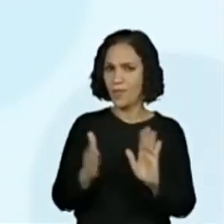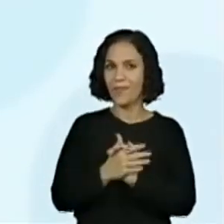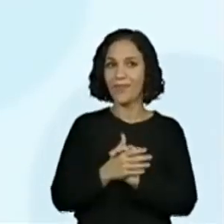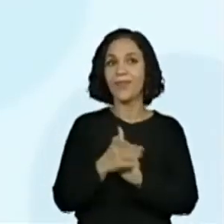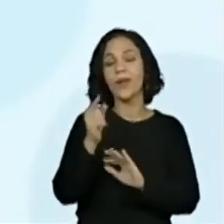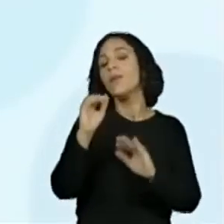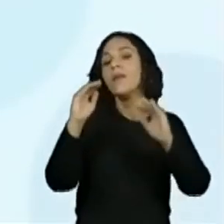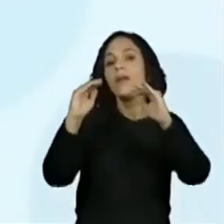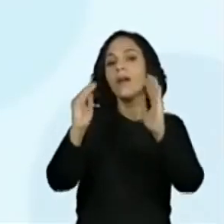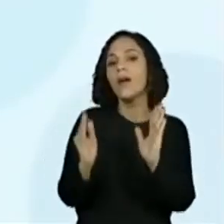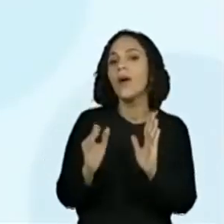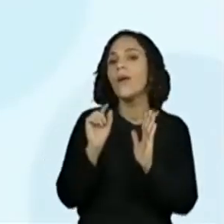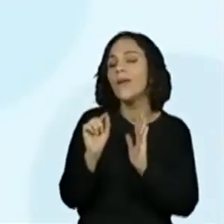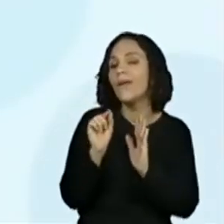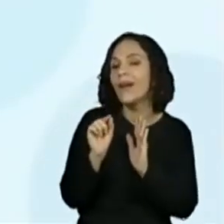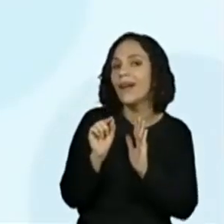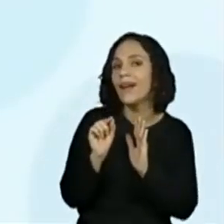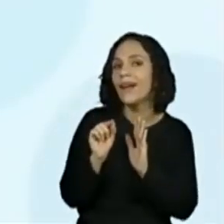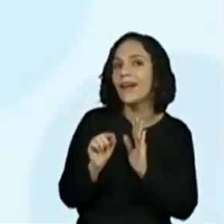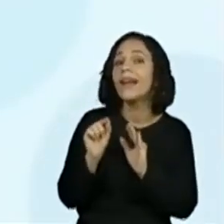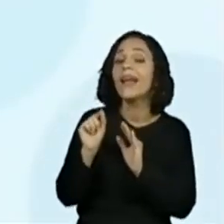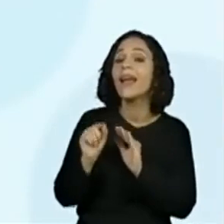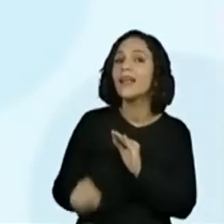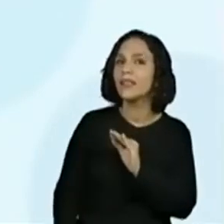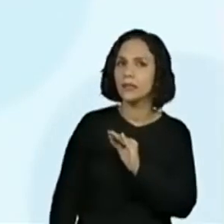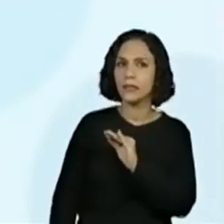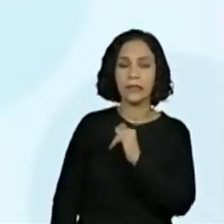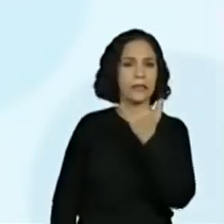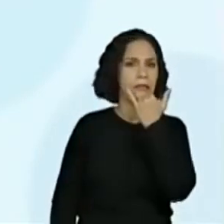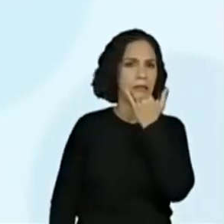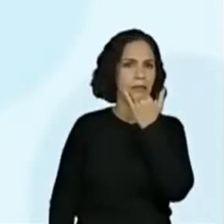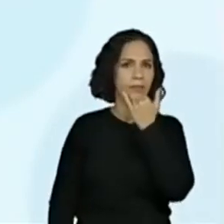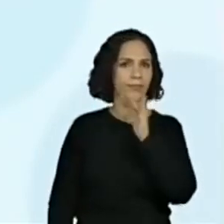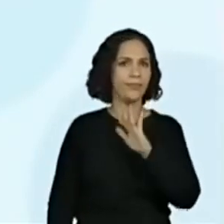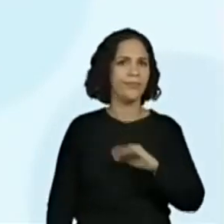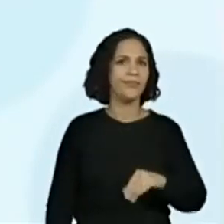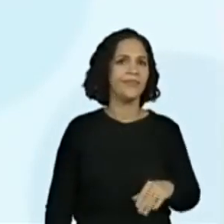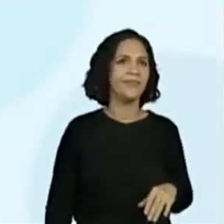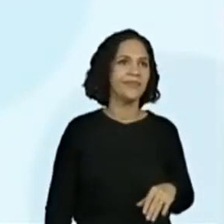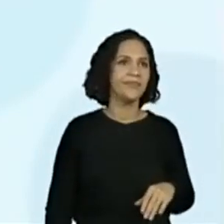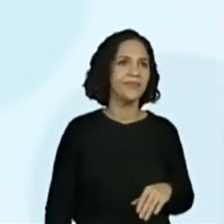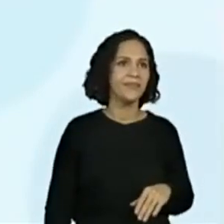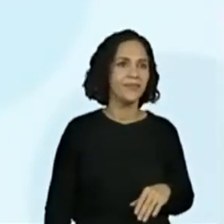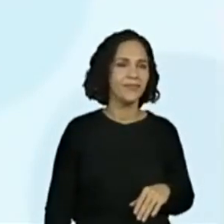parênteses aqui, que a gente pode chamar o eu lírico. Ixi, gente, escrever sujeito errado.